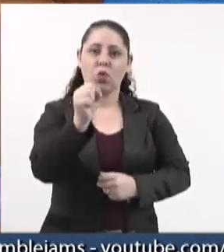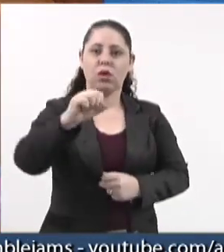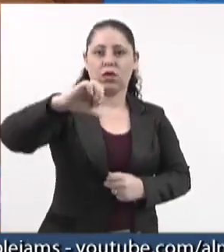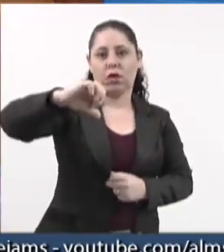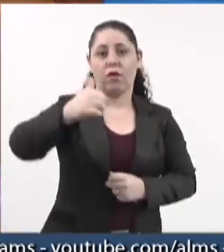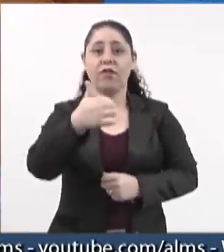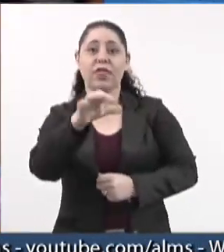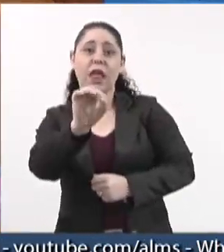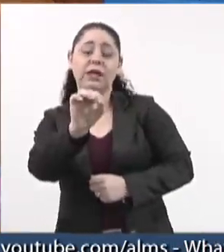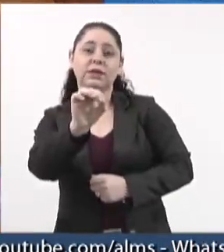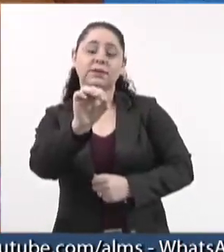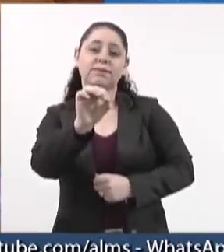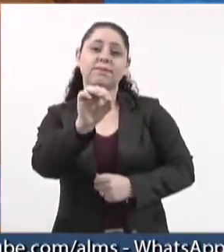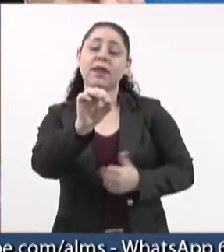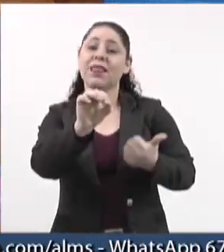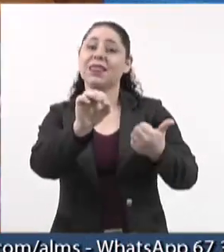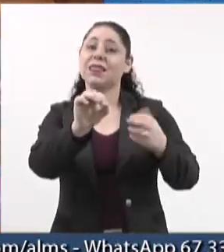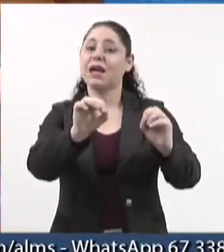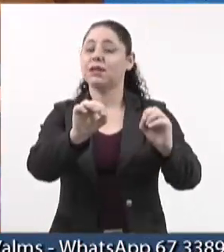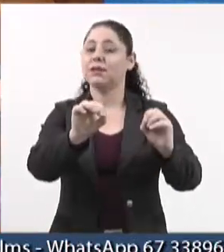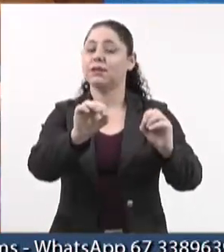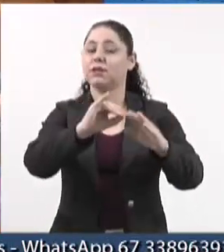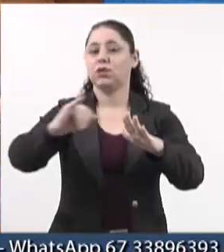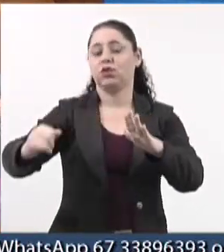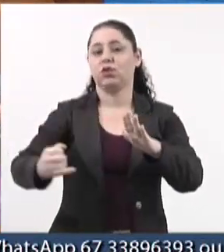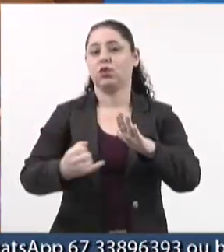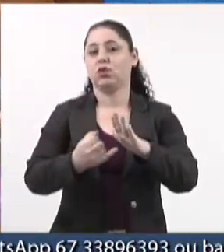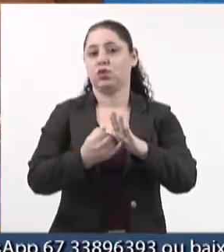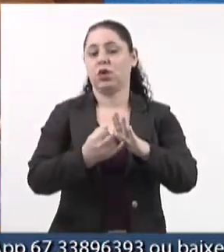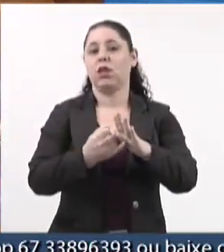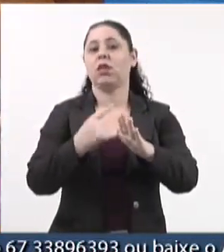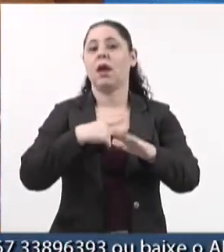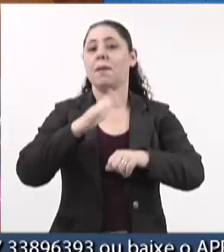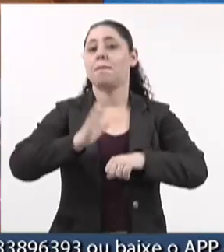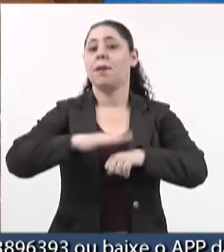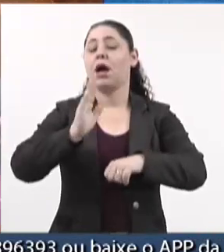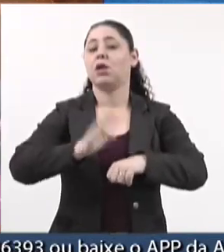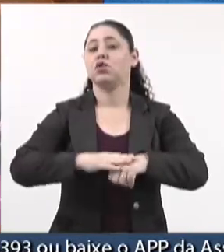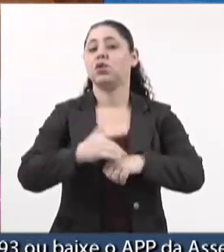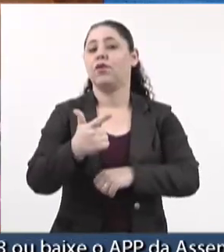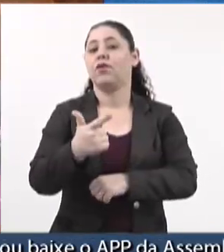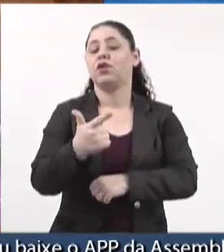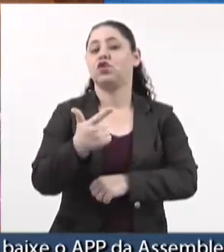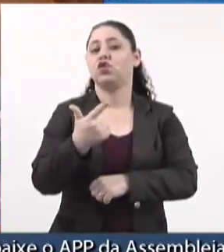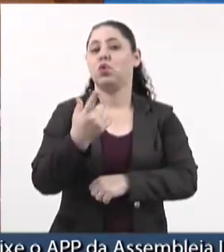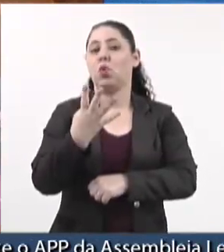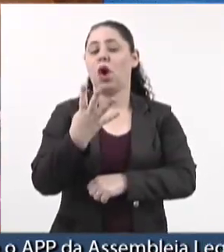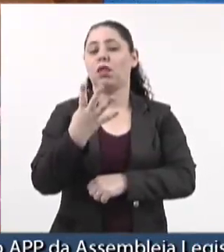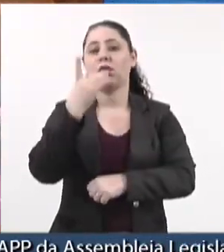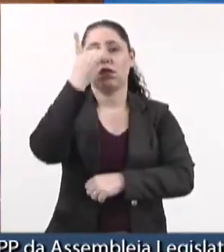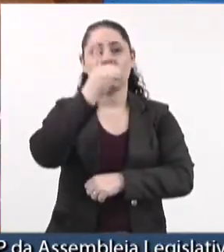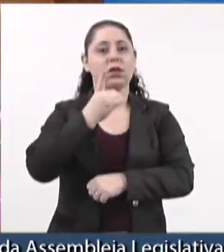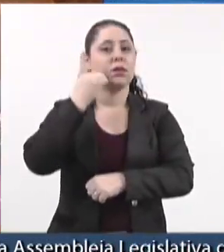oito, nove, dez. Dez agências valem mais do que 24 deputados.